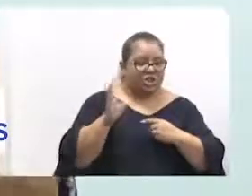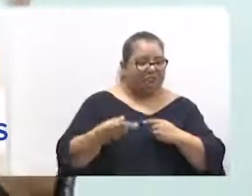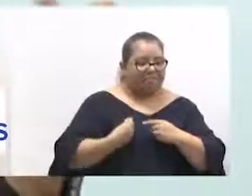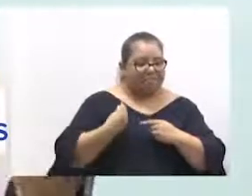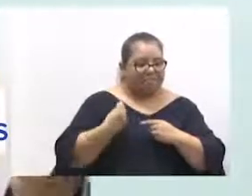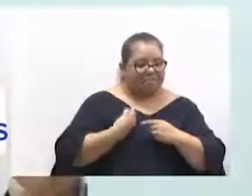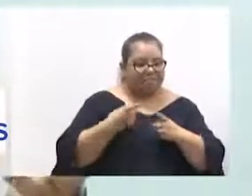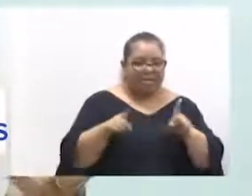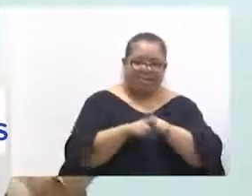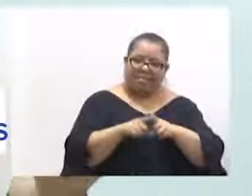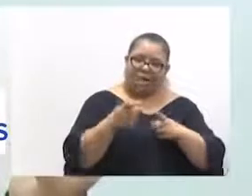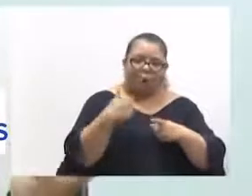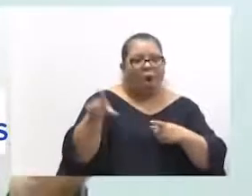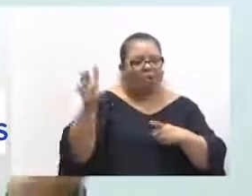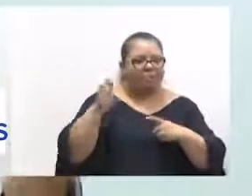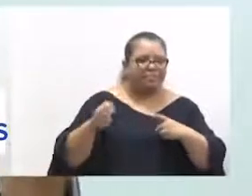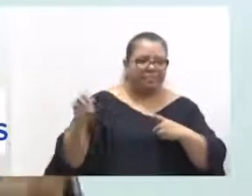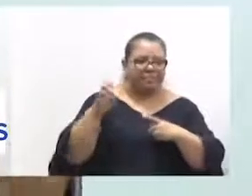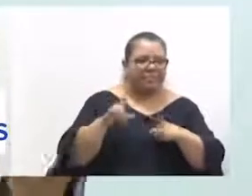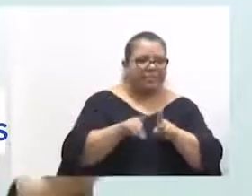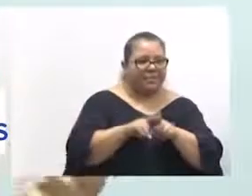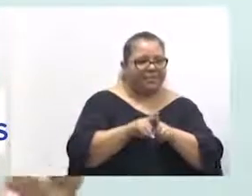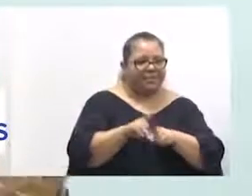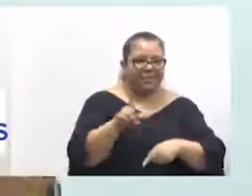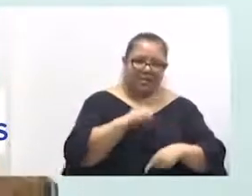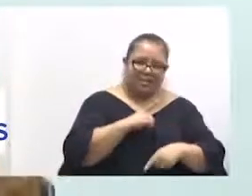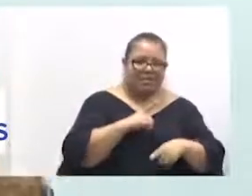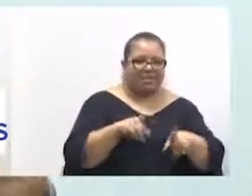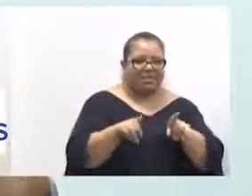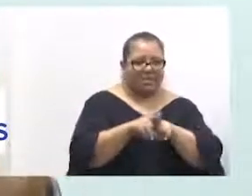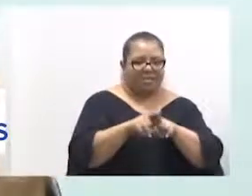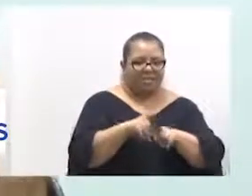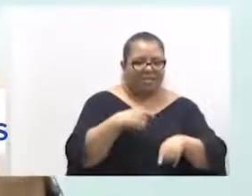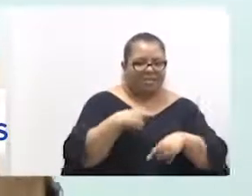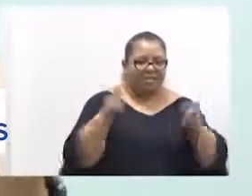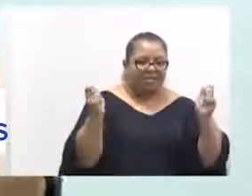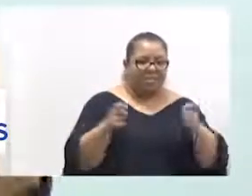Mas outros estados também têm e a gente poderia também ter aqui.